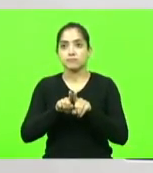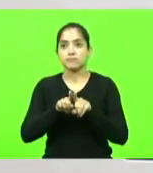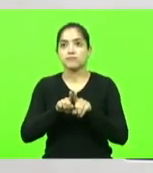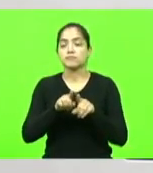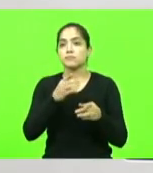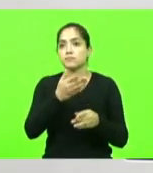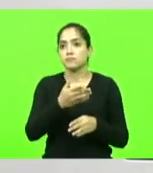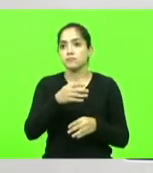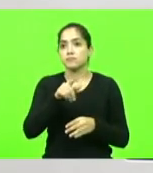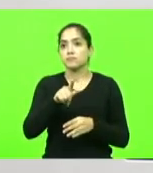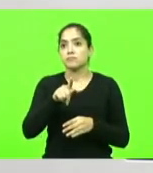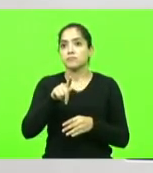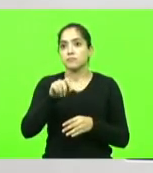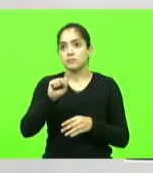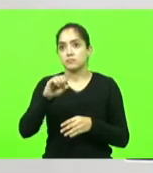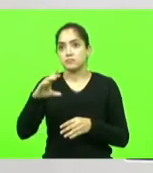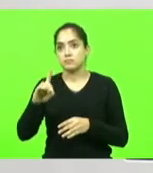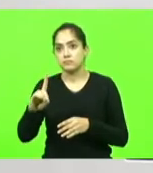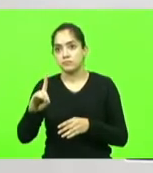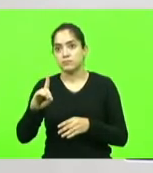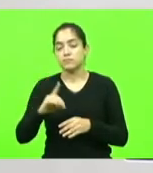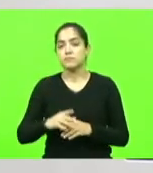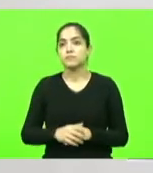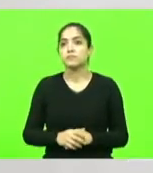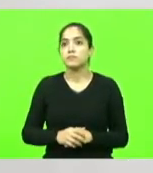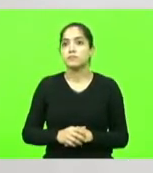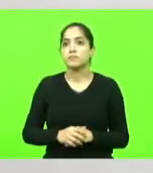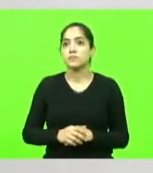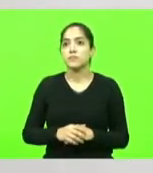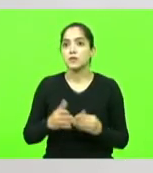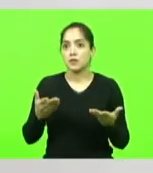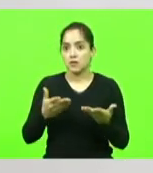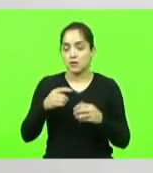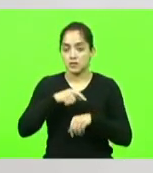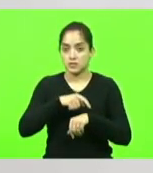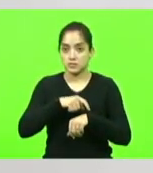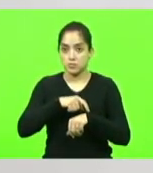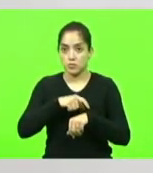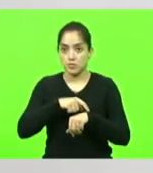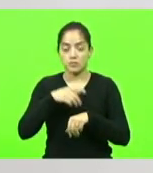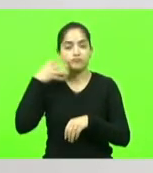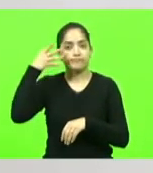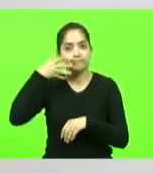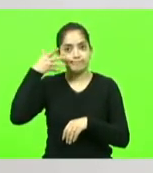PSD que me cede esse momento para a minha fala.